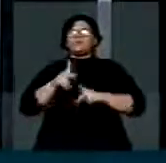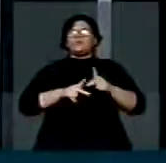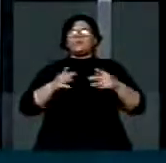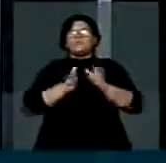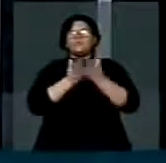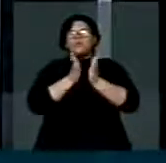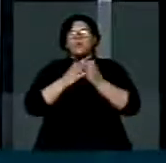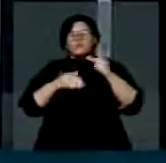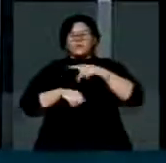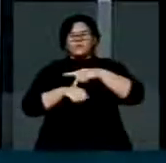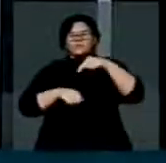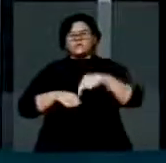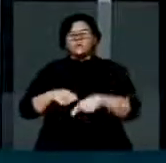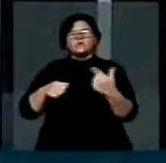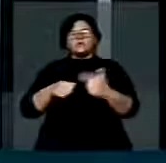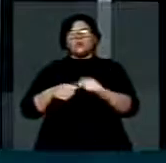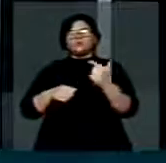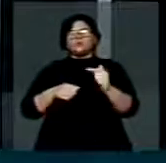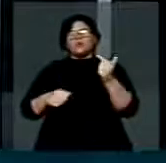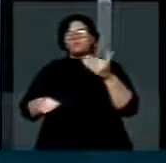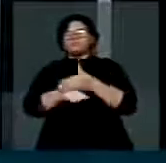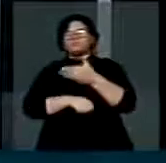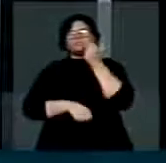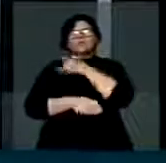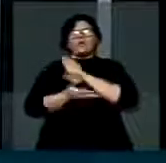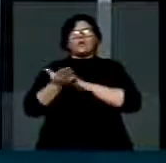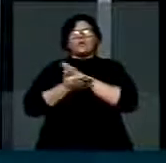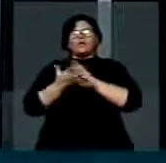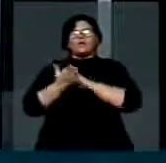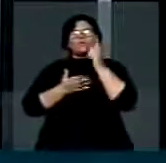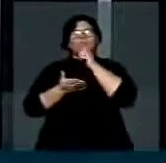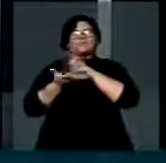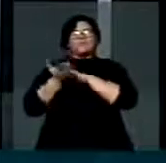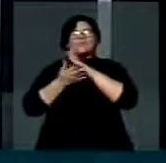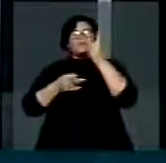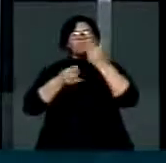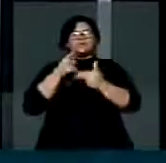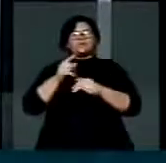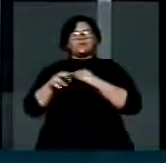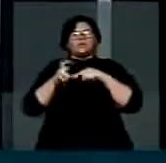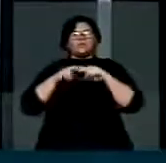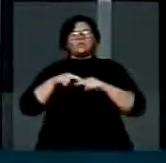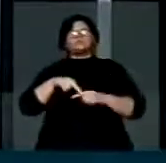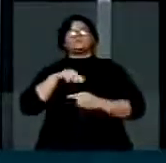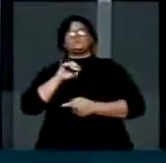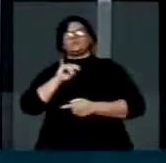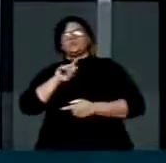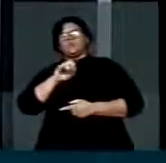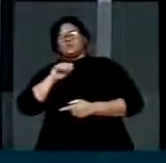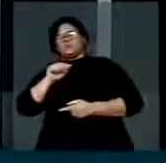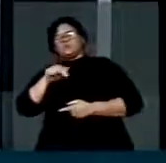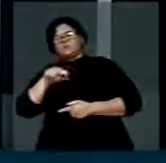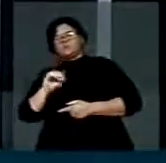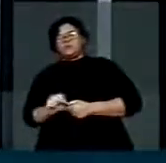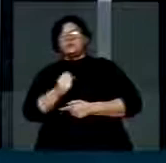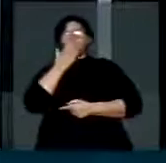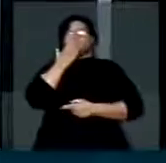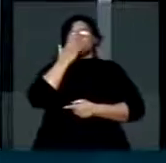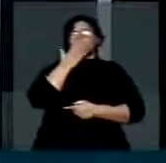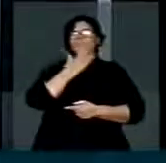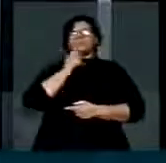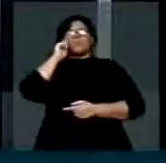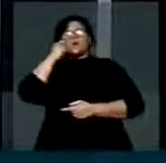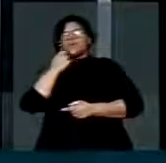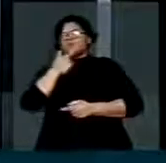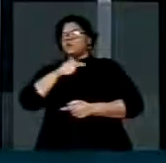parlamento. É por isso que índios, que negros, quilombolas, ciganos, o segmento mais pobre